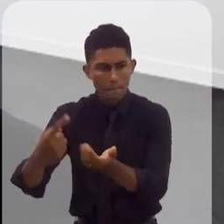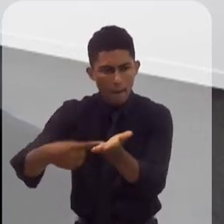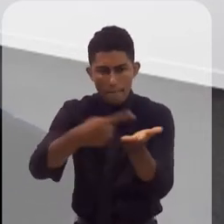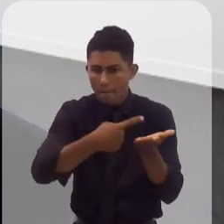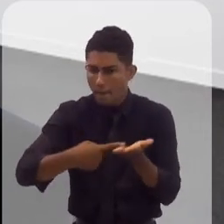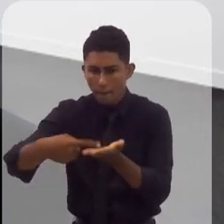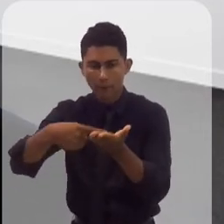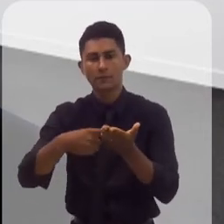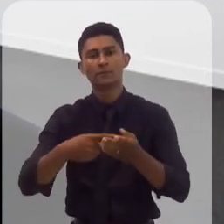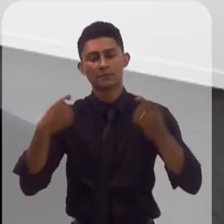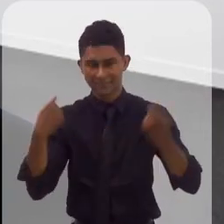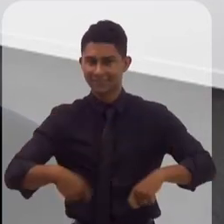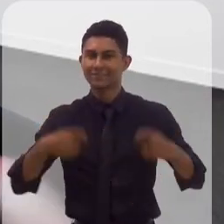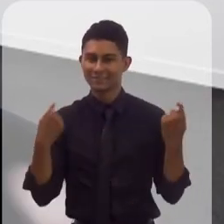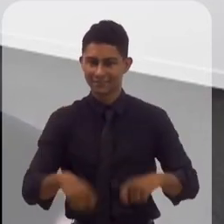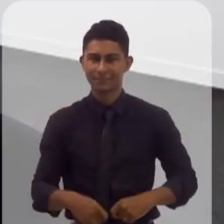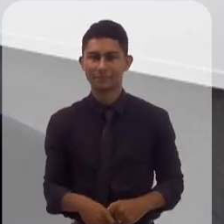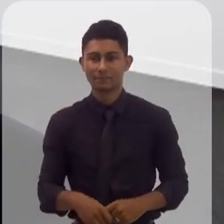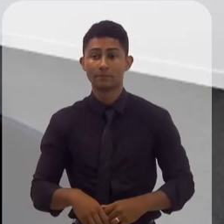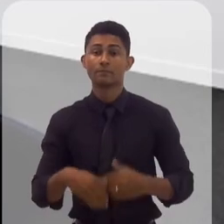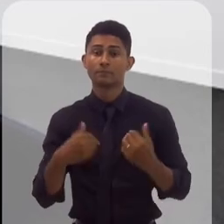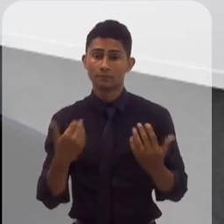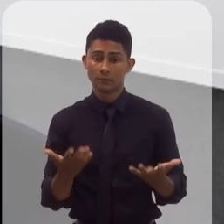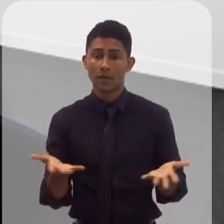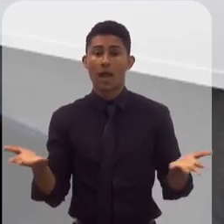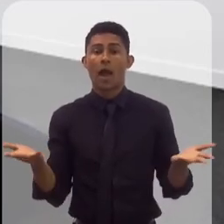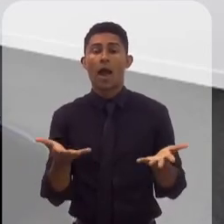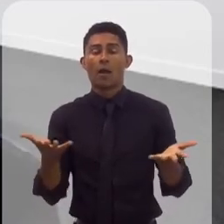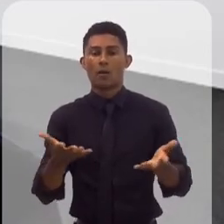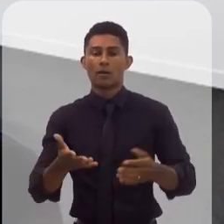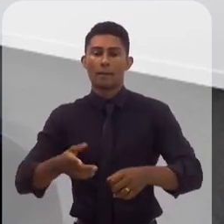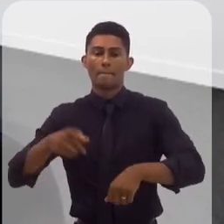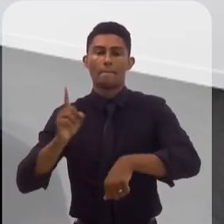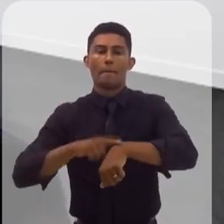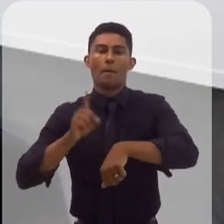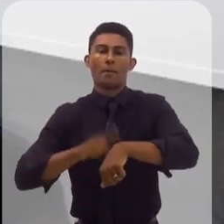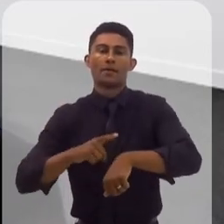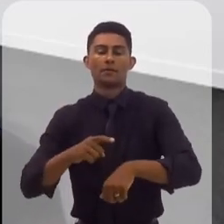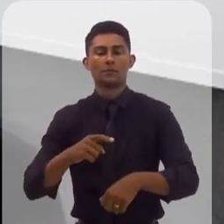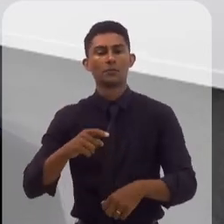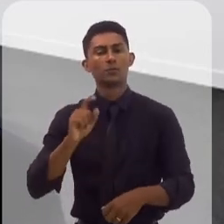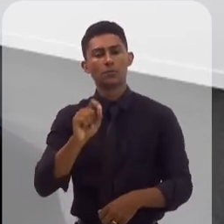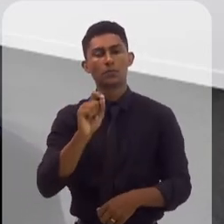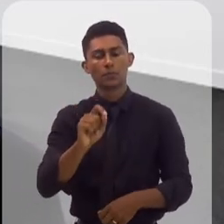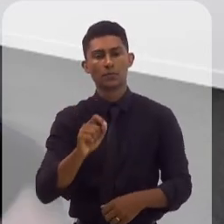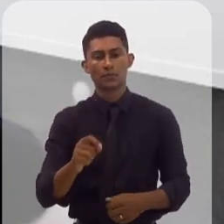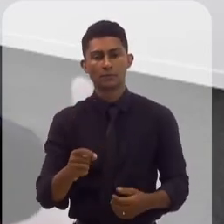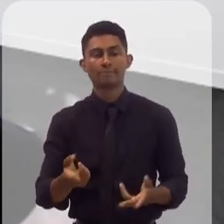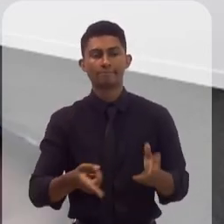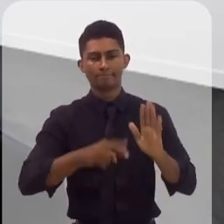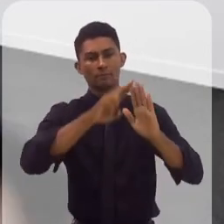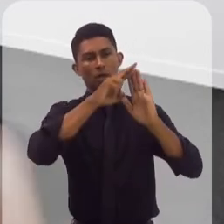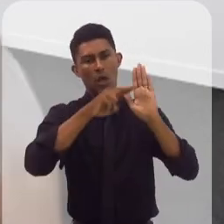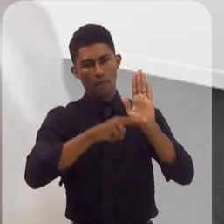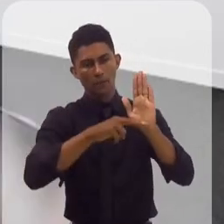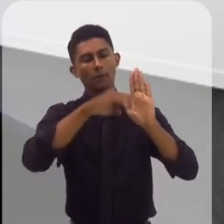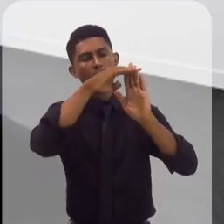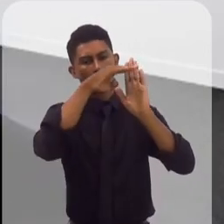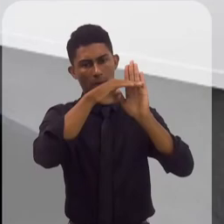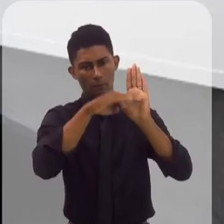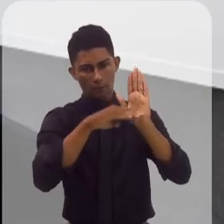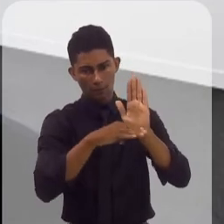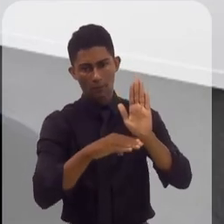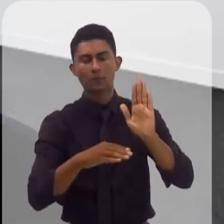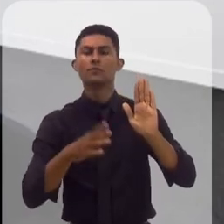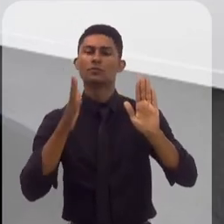usina eólica offshore. Então, a gente está num momento muito interessante, que é a regulamentação